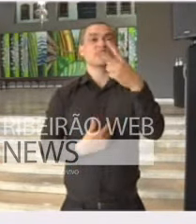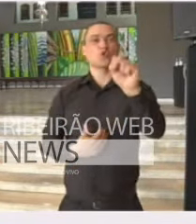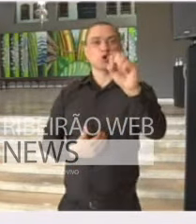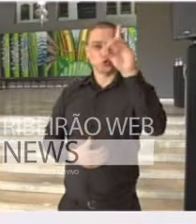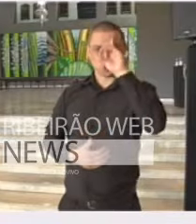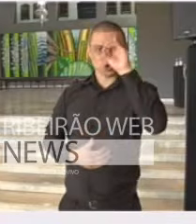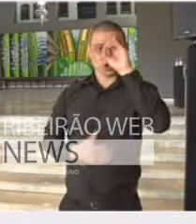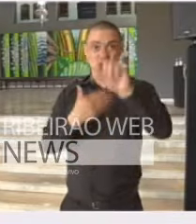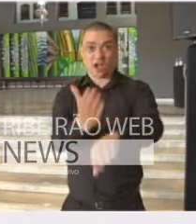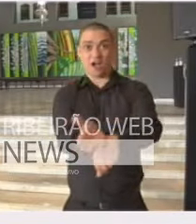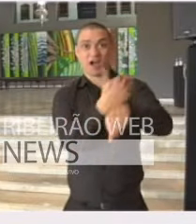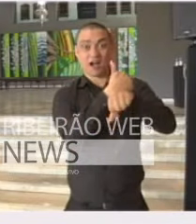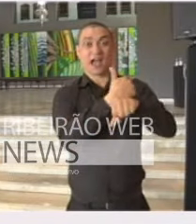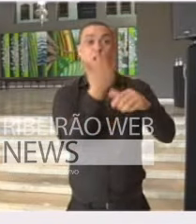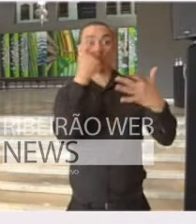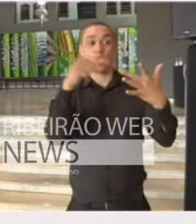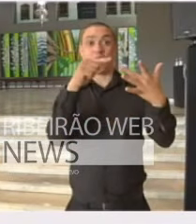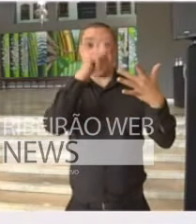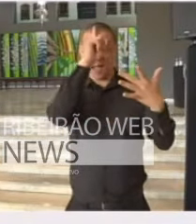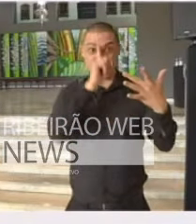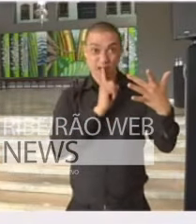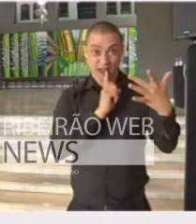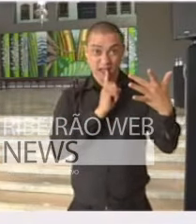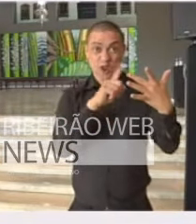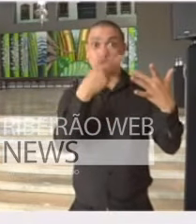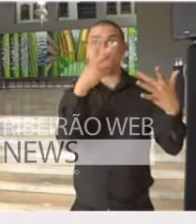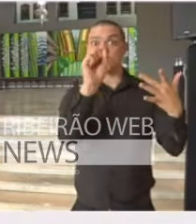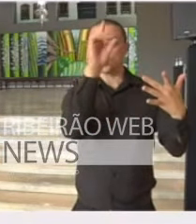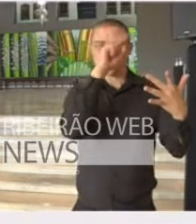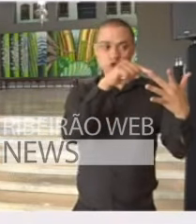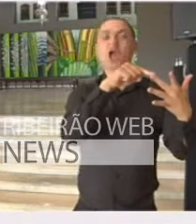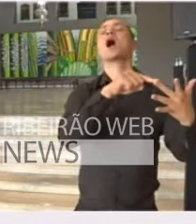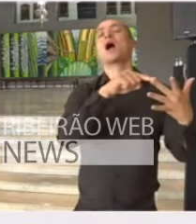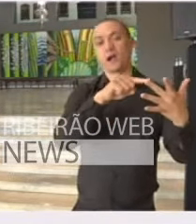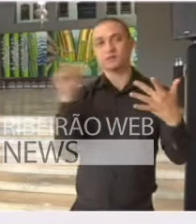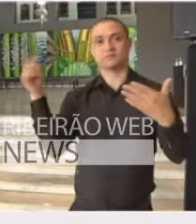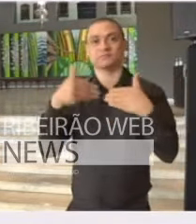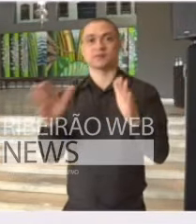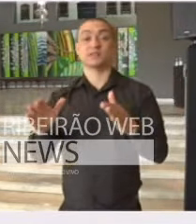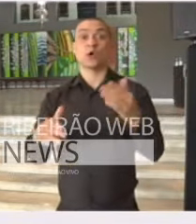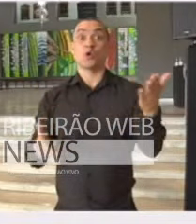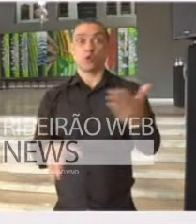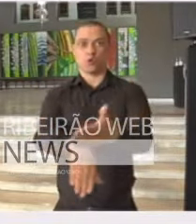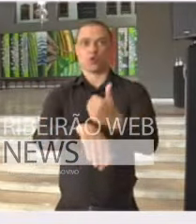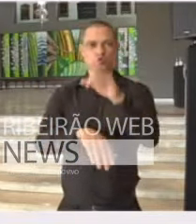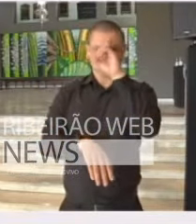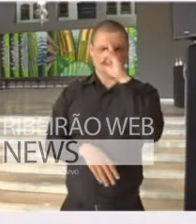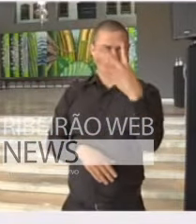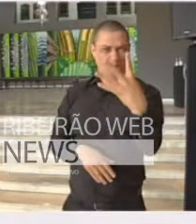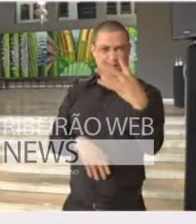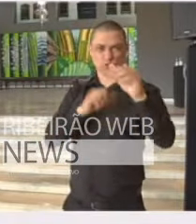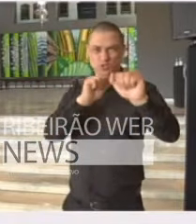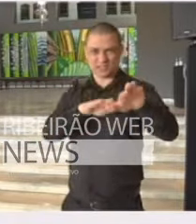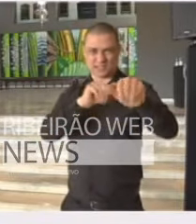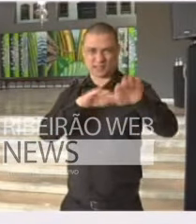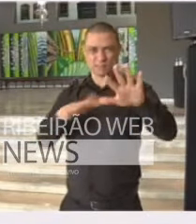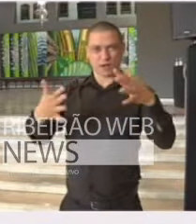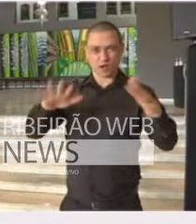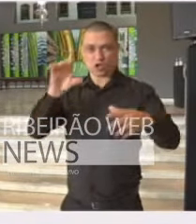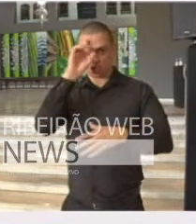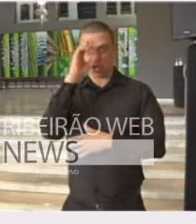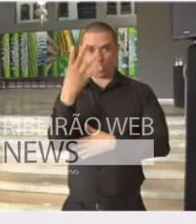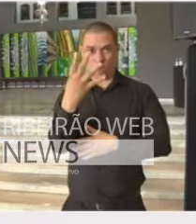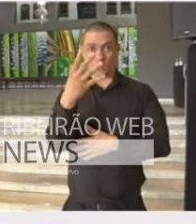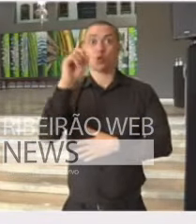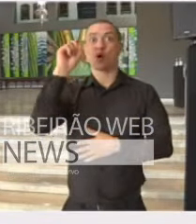anteriores no amarelo, isso é muito importante. Por isso que ali no dia 4, por exemplo, de setembro, como já é